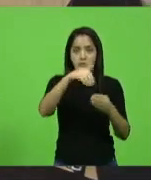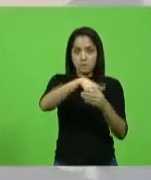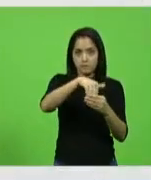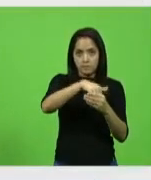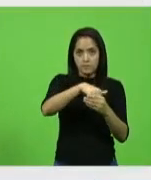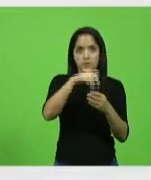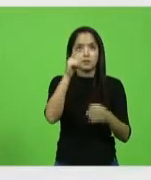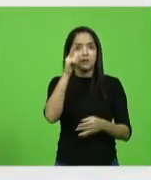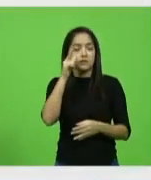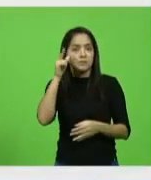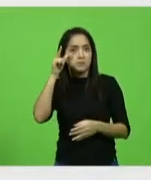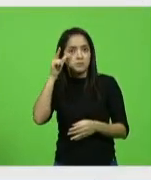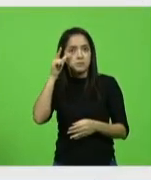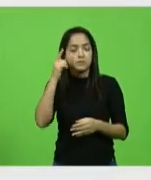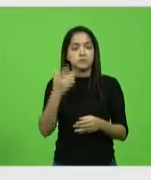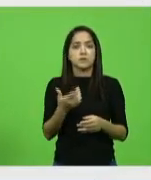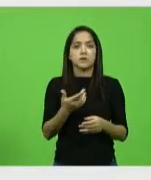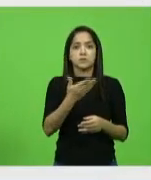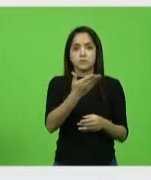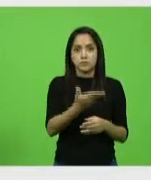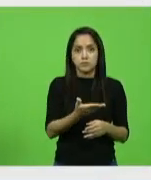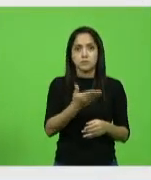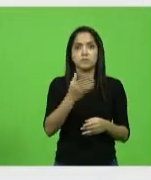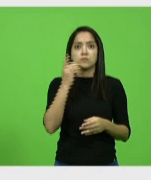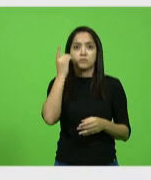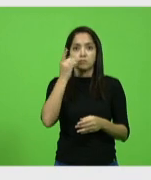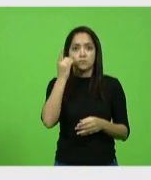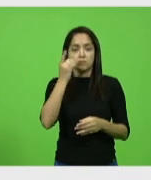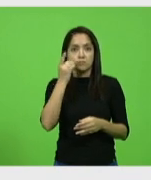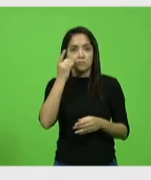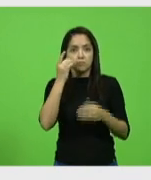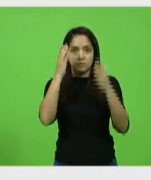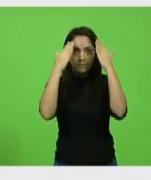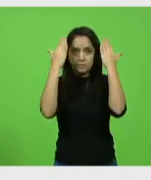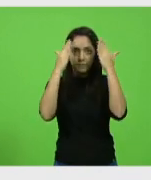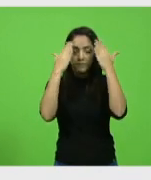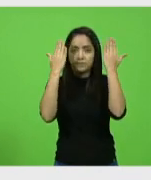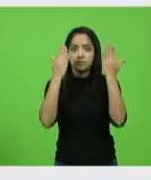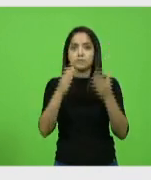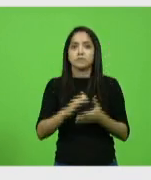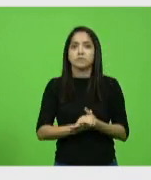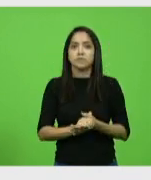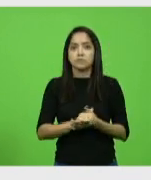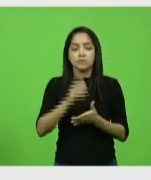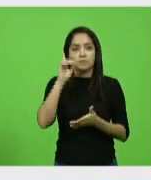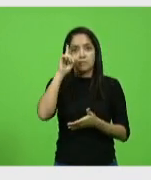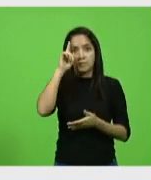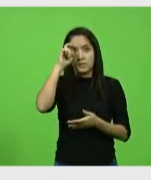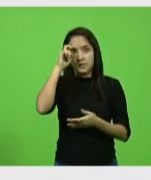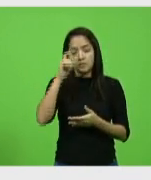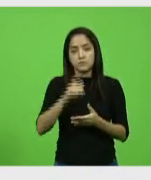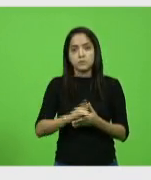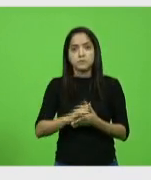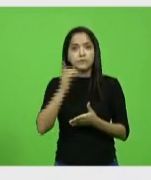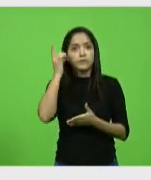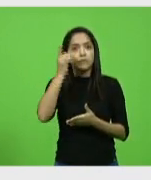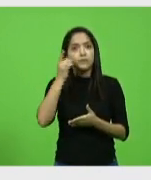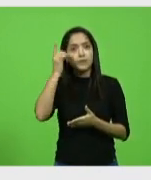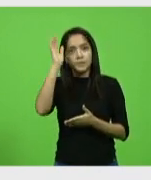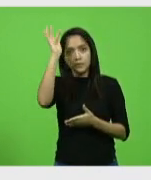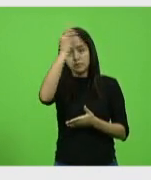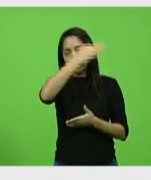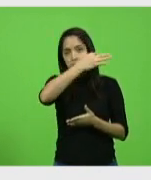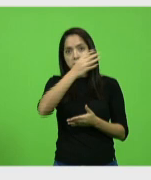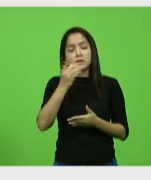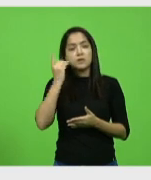Laércio Schuster, no deputado José Milton Schaefer, no deputado Marcos Vieira, no deputado Fabiano da Luz